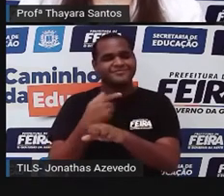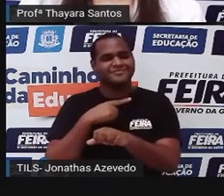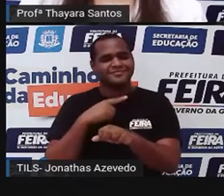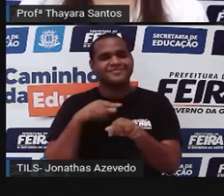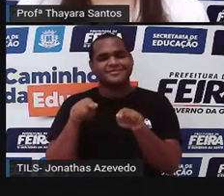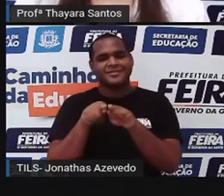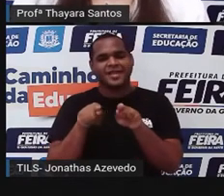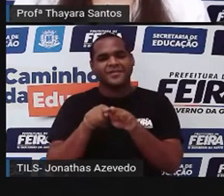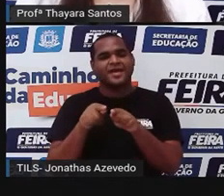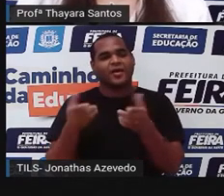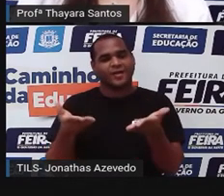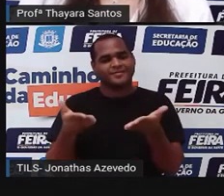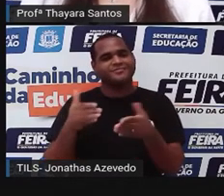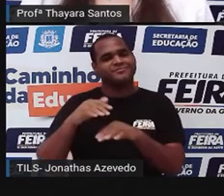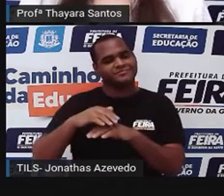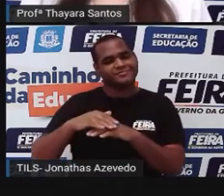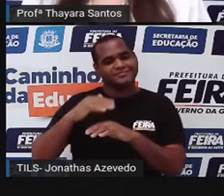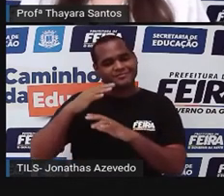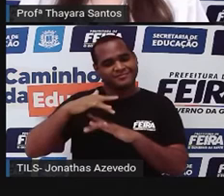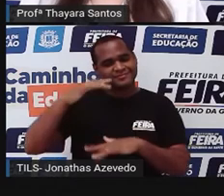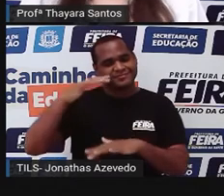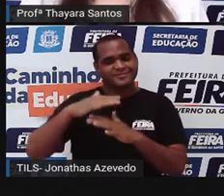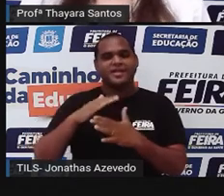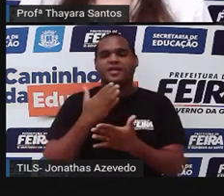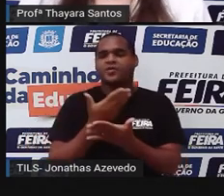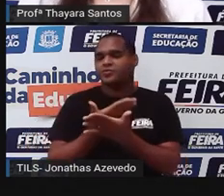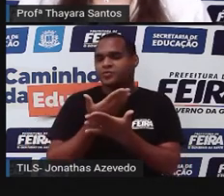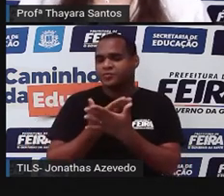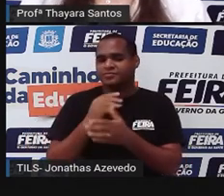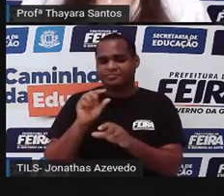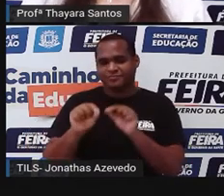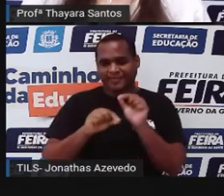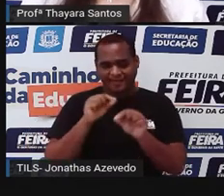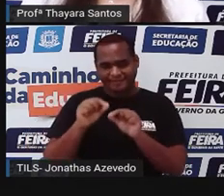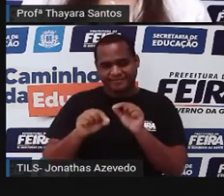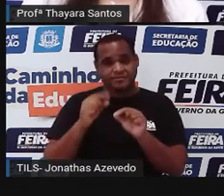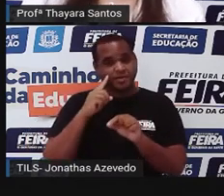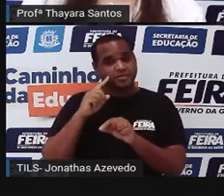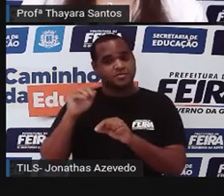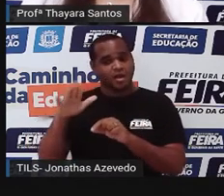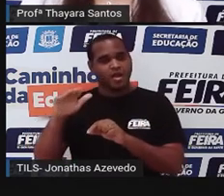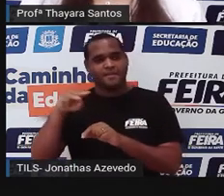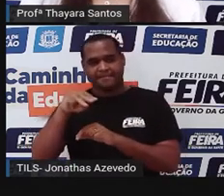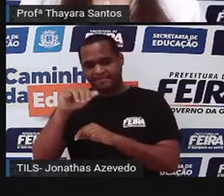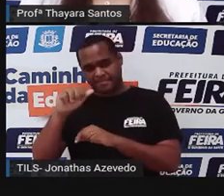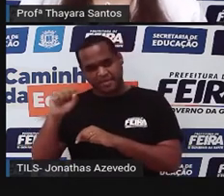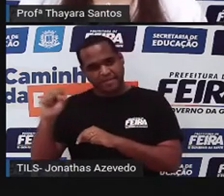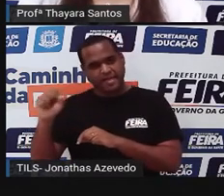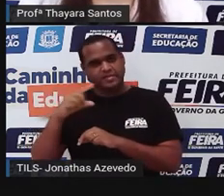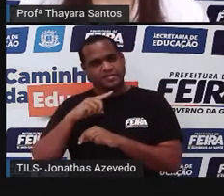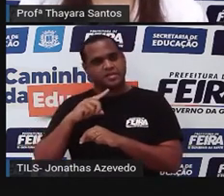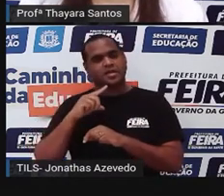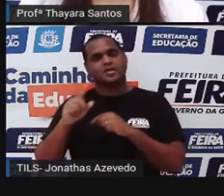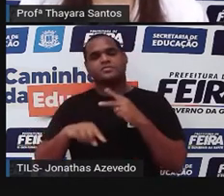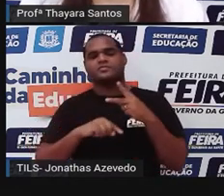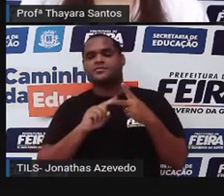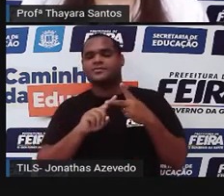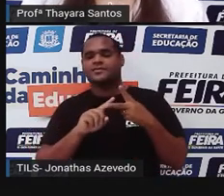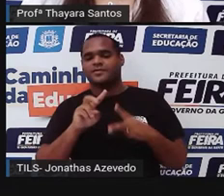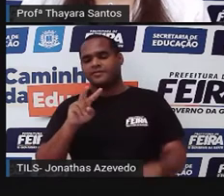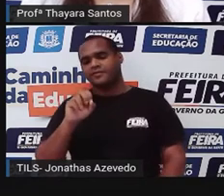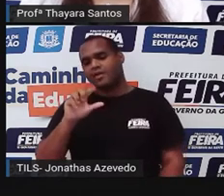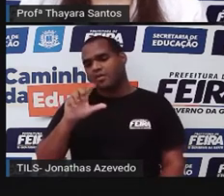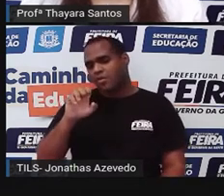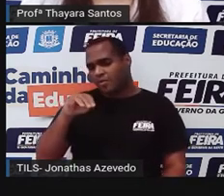E agora vamos dar continuidade aqui para os nossos estudos, né? Então, a gente já viu a massa, que é a primeira propriedade geral. Agora a gente está vendo